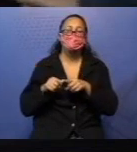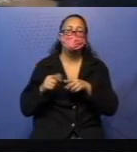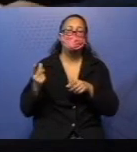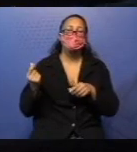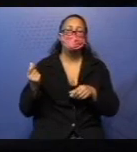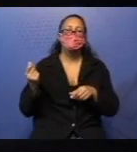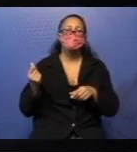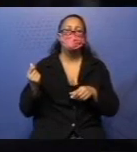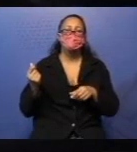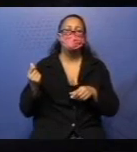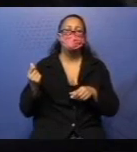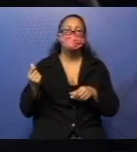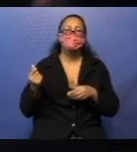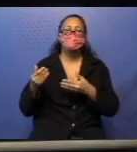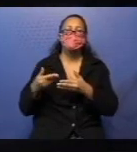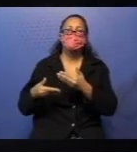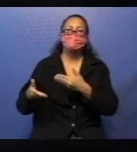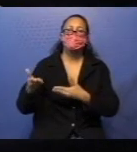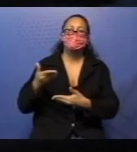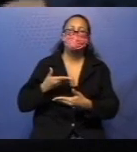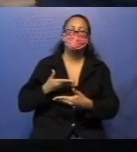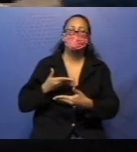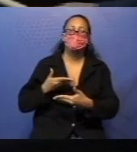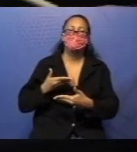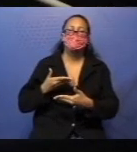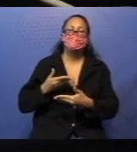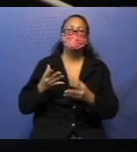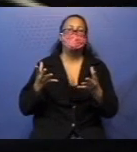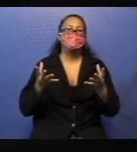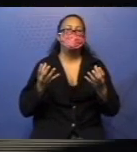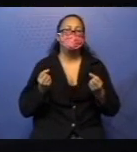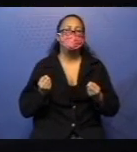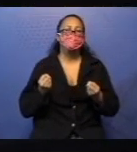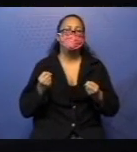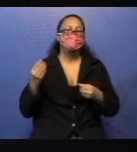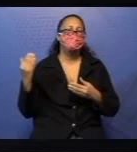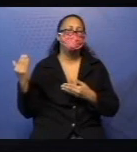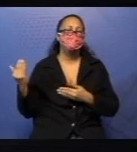notas que sobraram. Ele recebeu isso aqui?